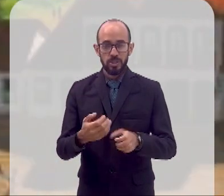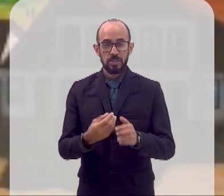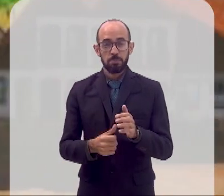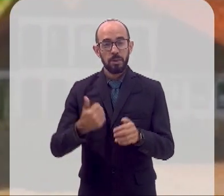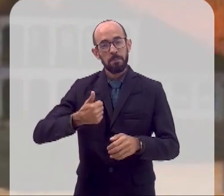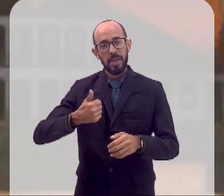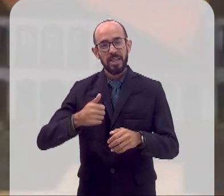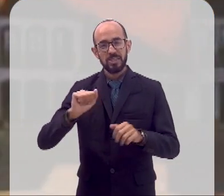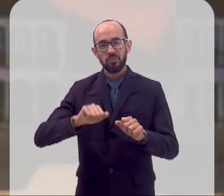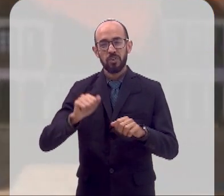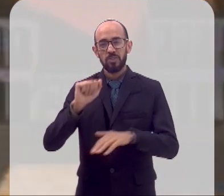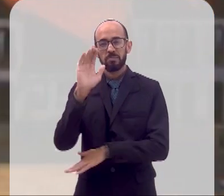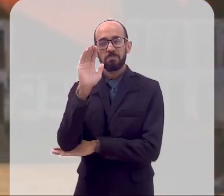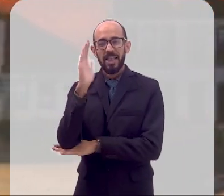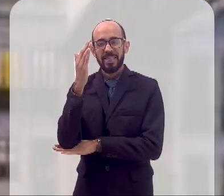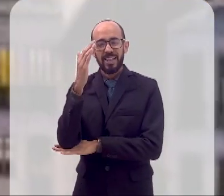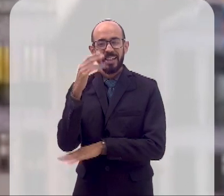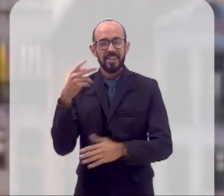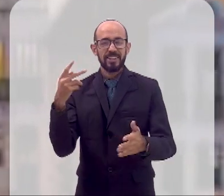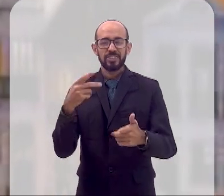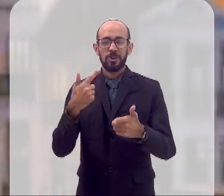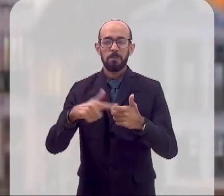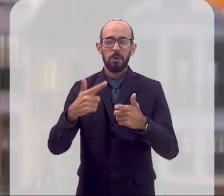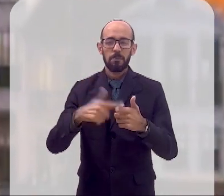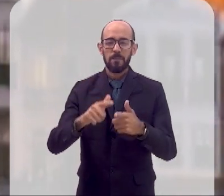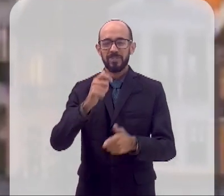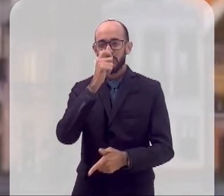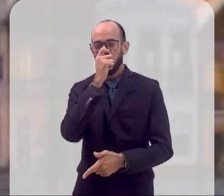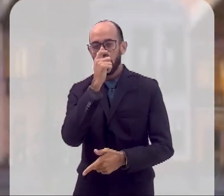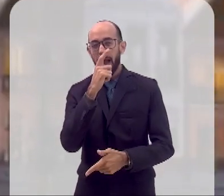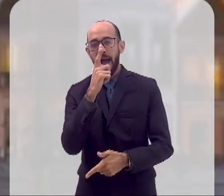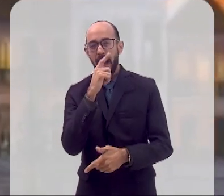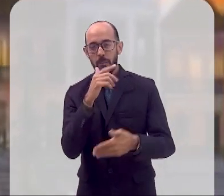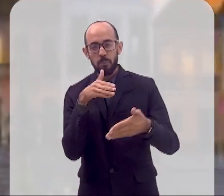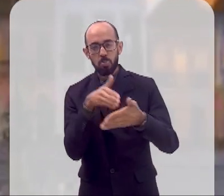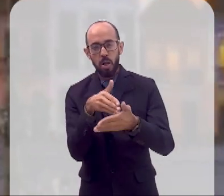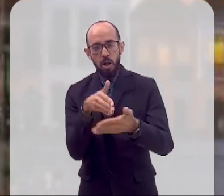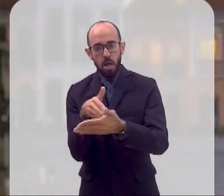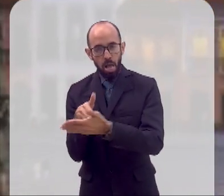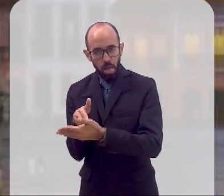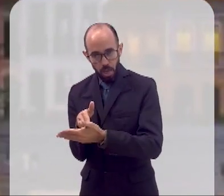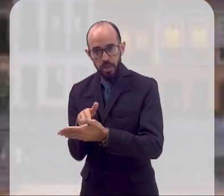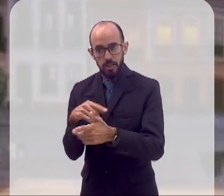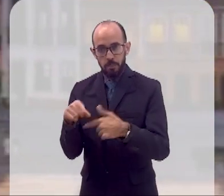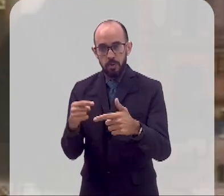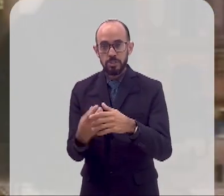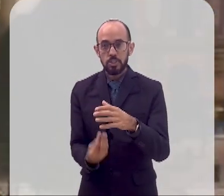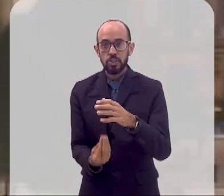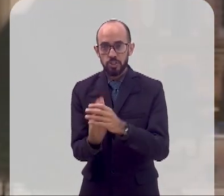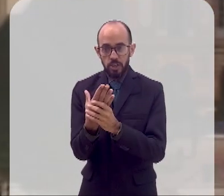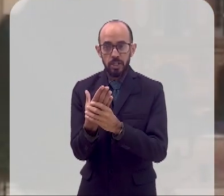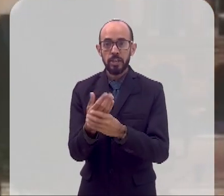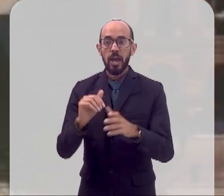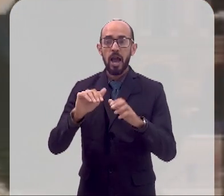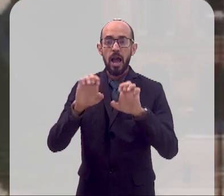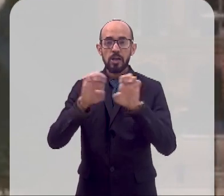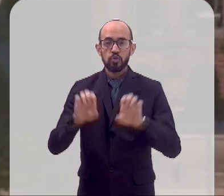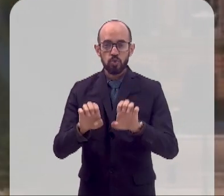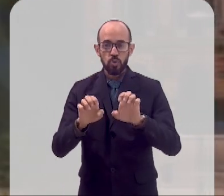madeira e vão causar entupimento e vai ter diversos problemas até que a gente cria a estrutura